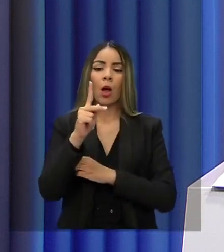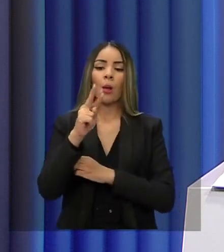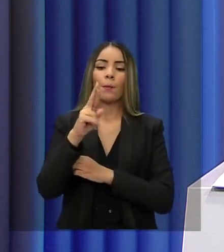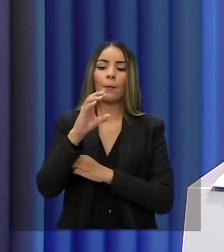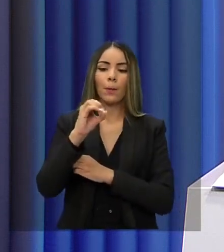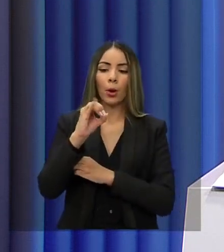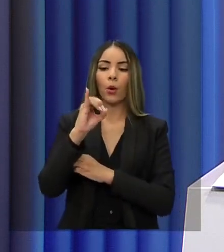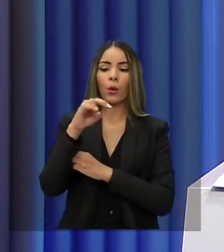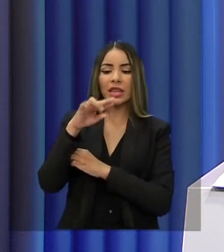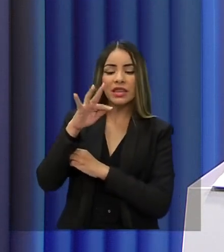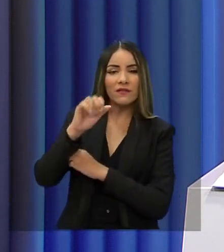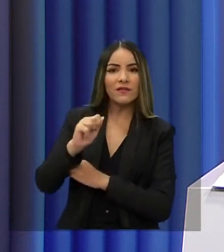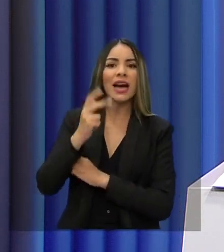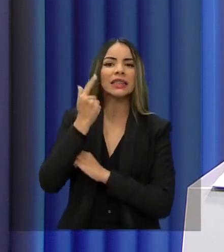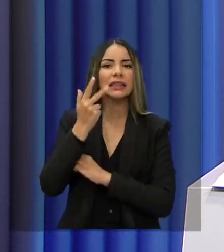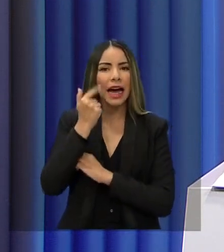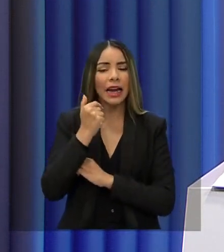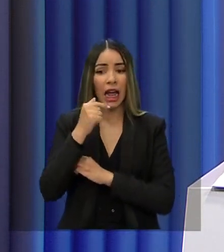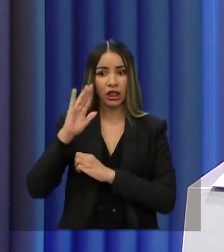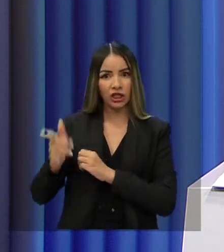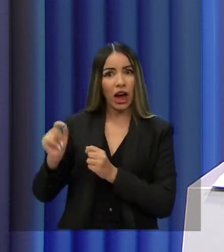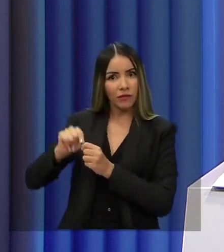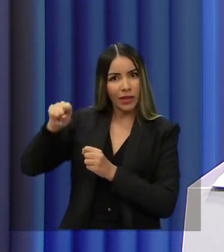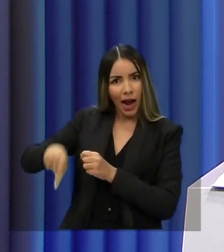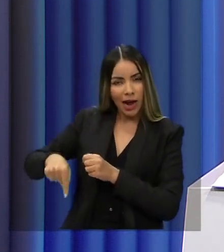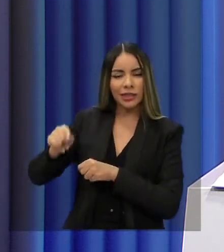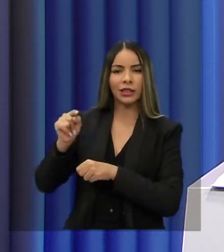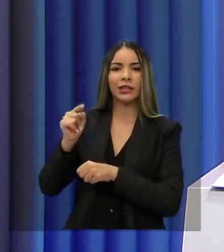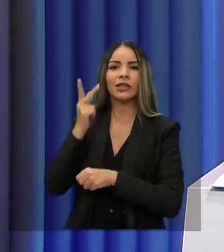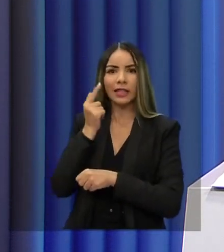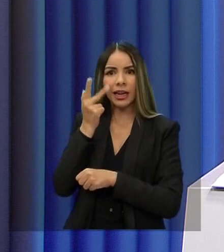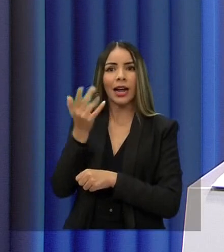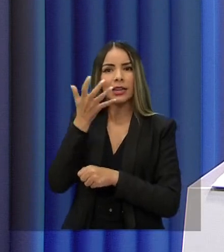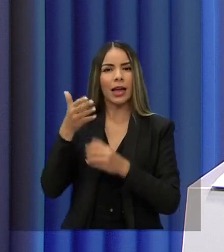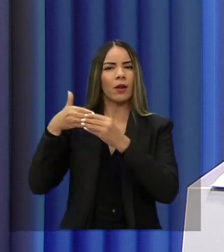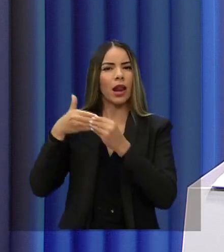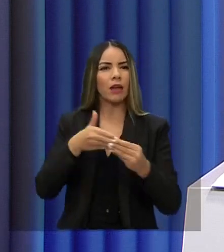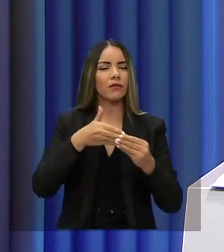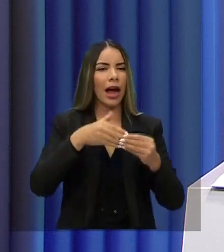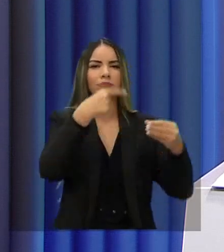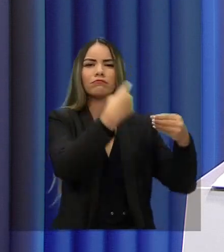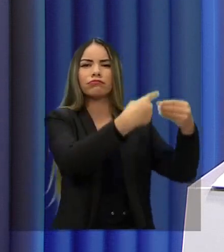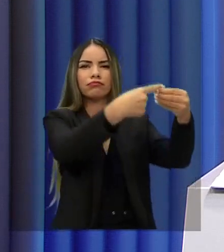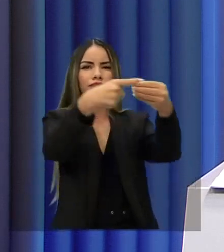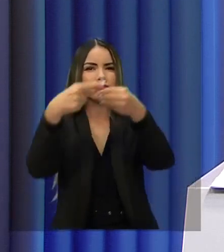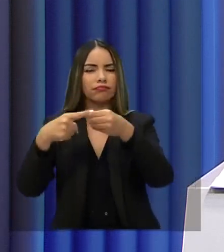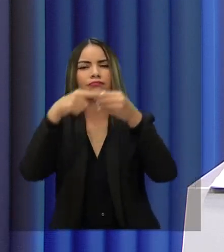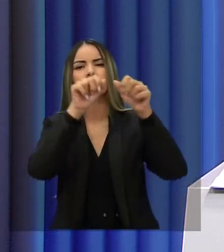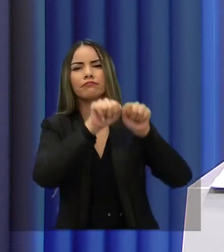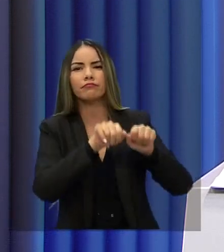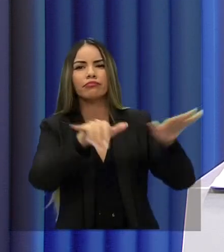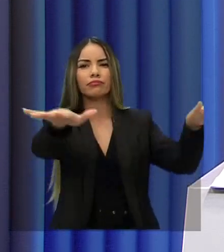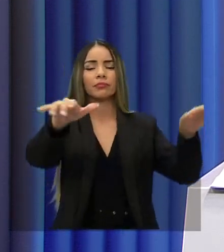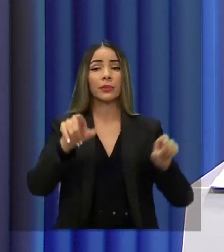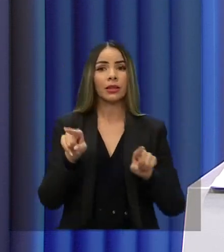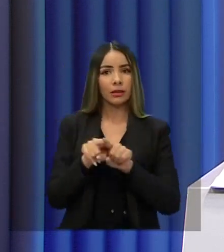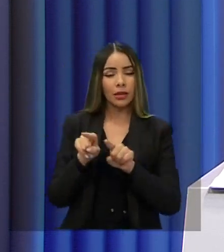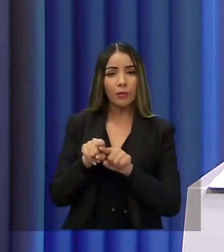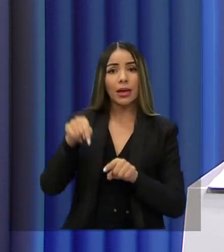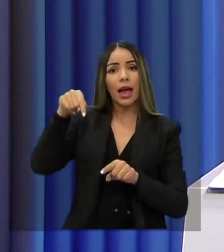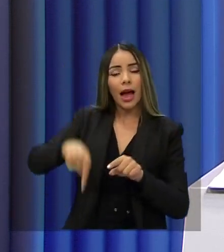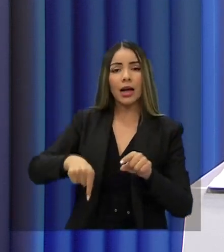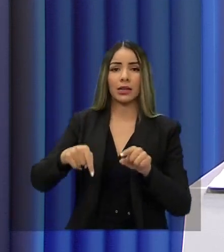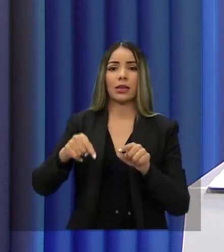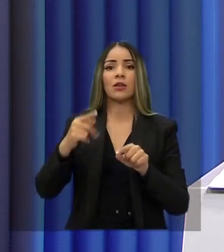Fortaleza, levar para as áreas urbanas do interior do estado do Ceará, além de apoiar aqui também a expansão disso na cidade de